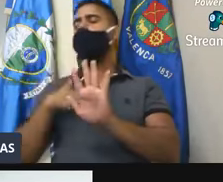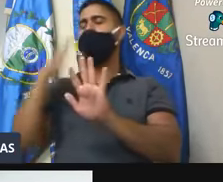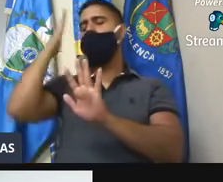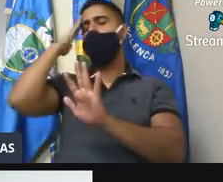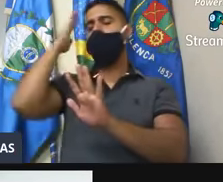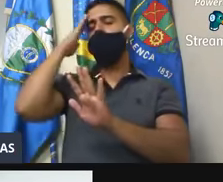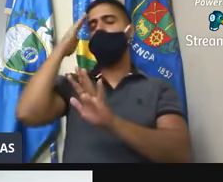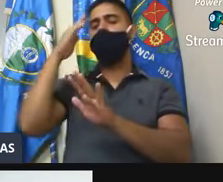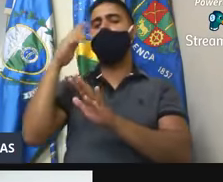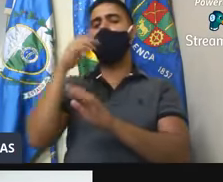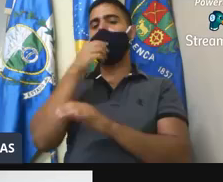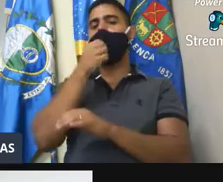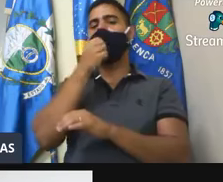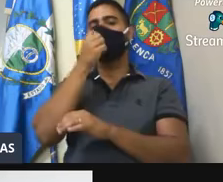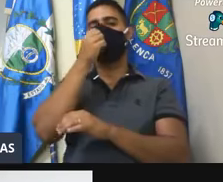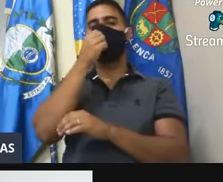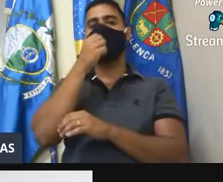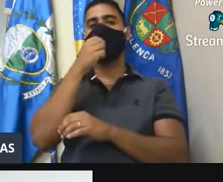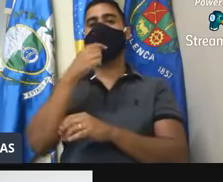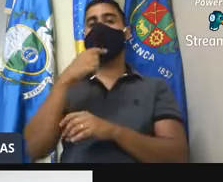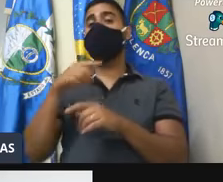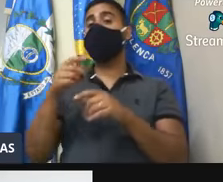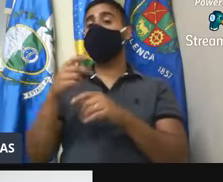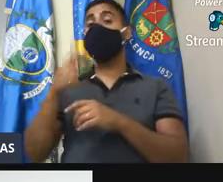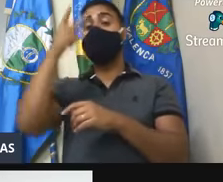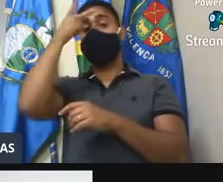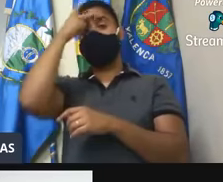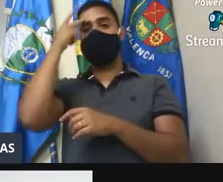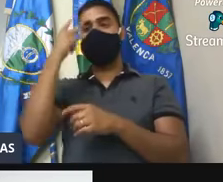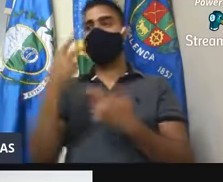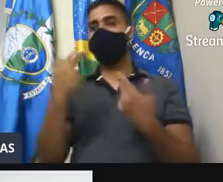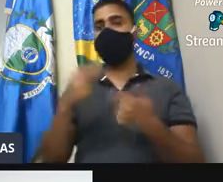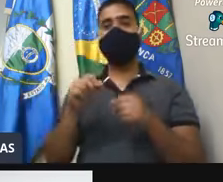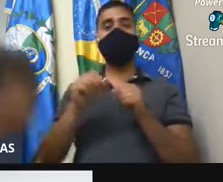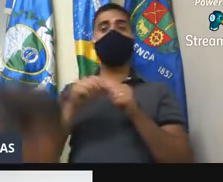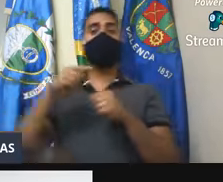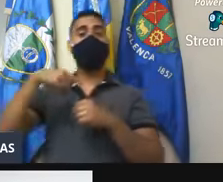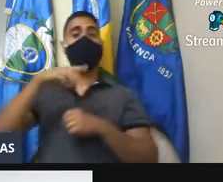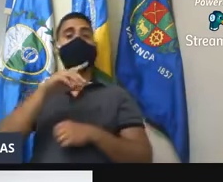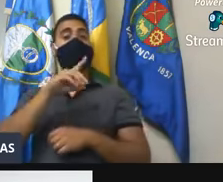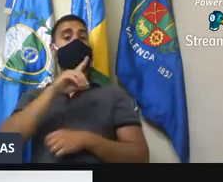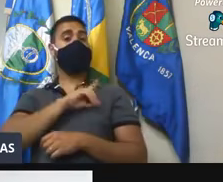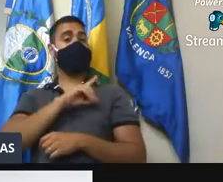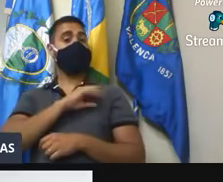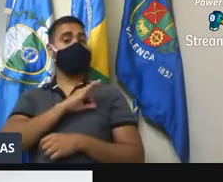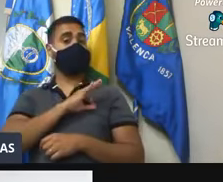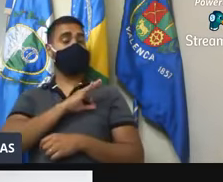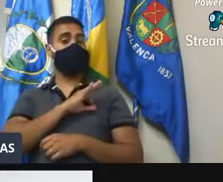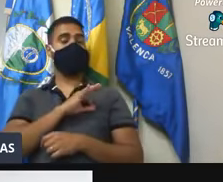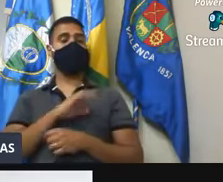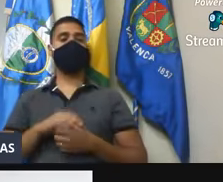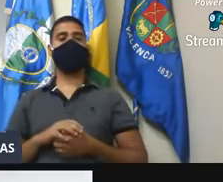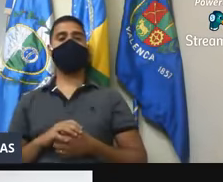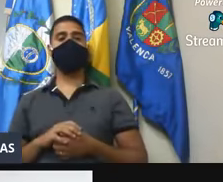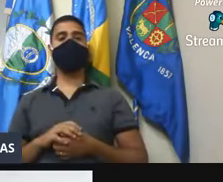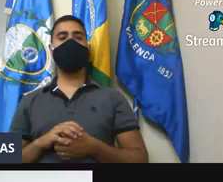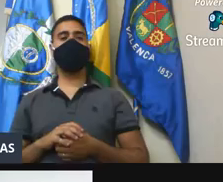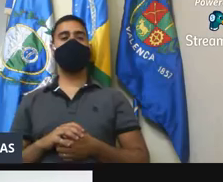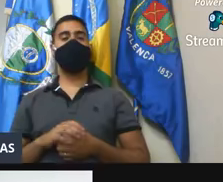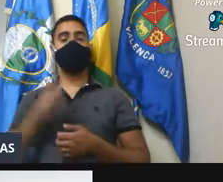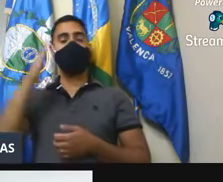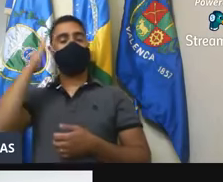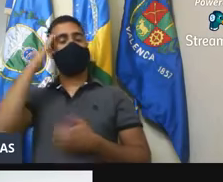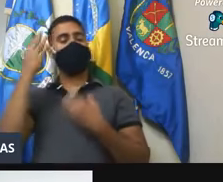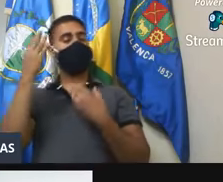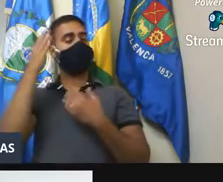uma visita na, na DP, tenho certeza, e estão lá, estão lá, com o pézinho, não sei como